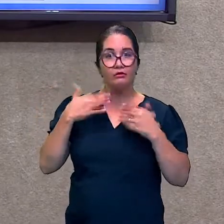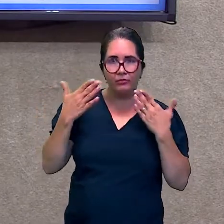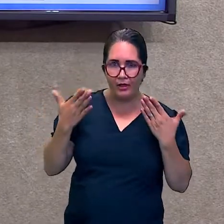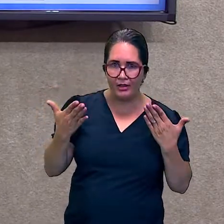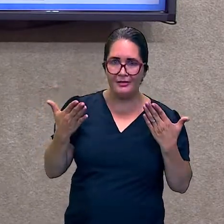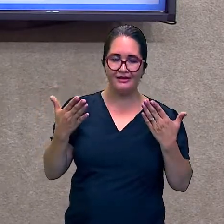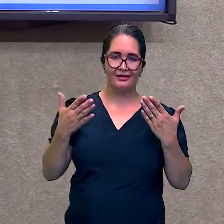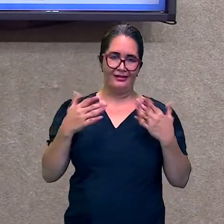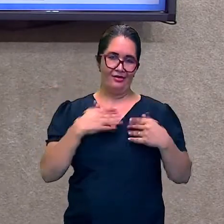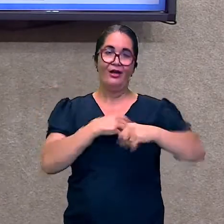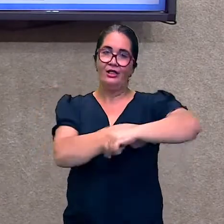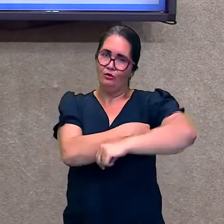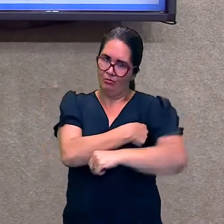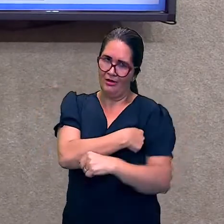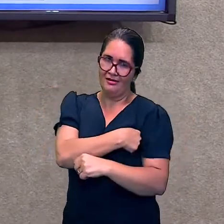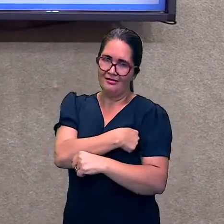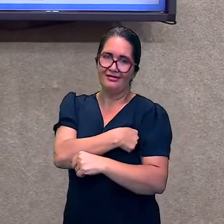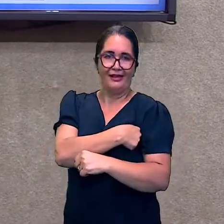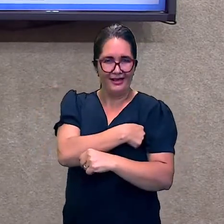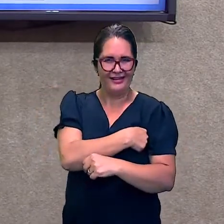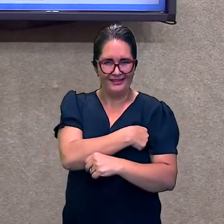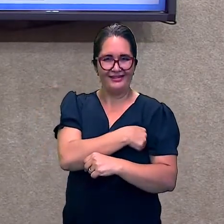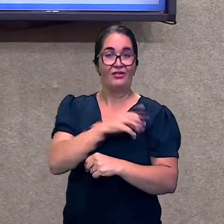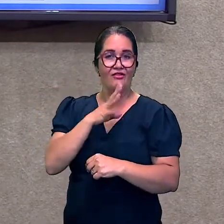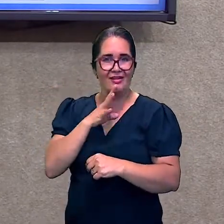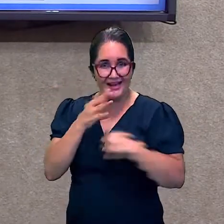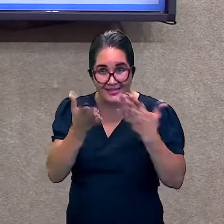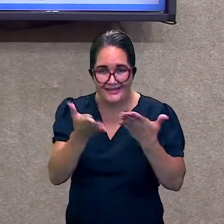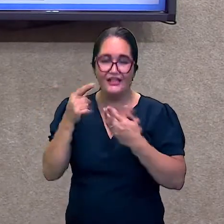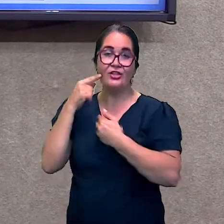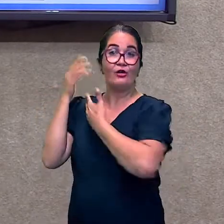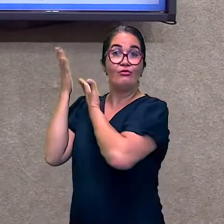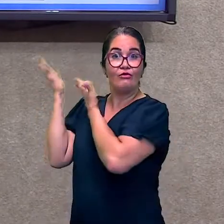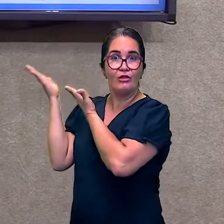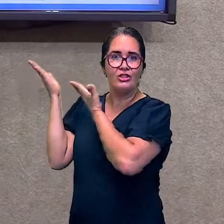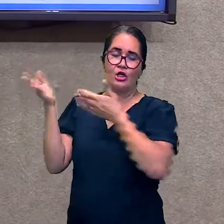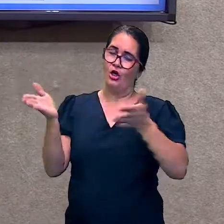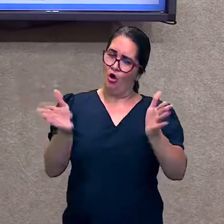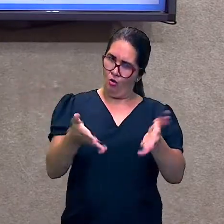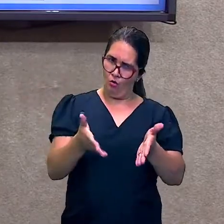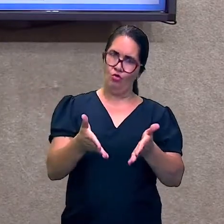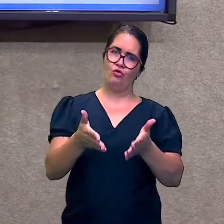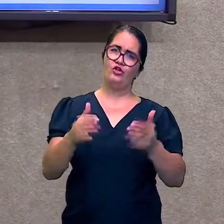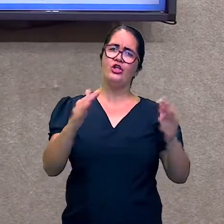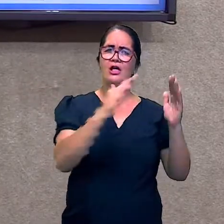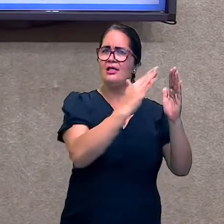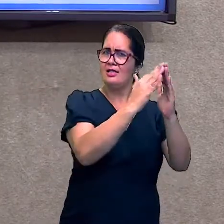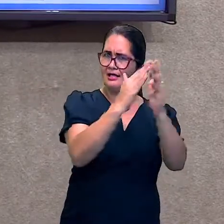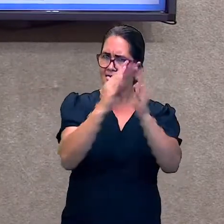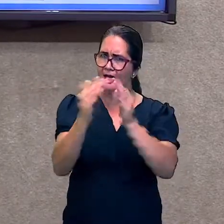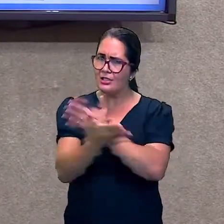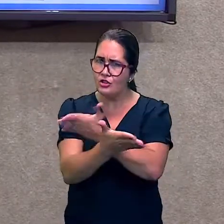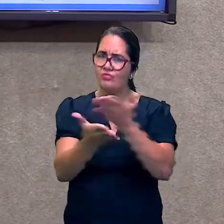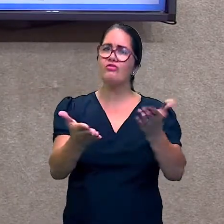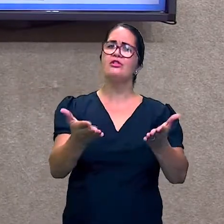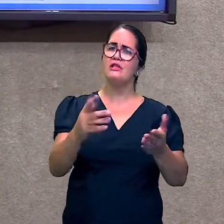Sendo medida. Subida. Hoje. Na maioria. lares. Na casa de vocês. Podem encontrar. O